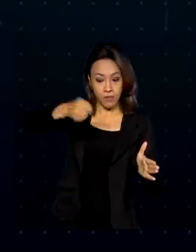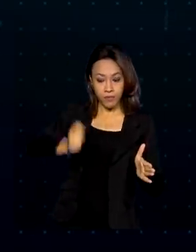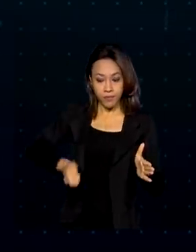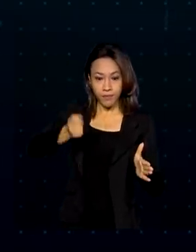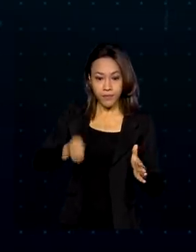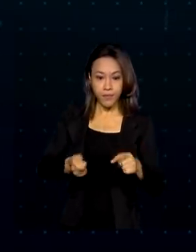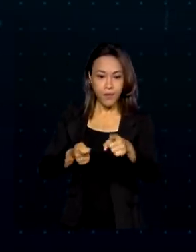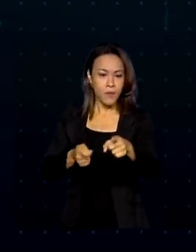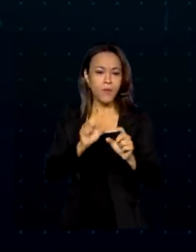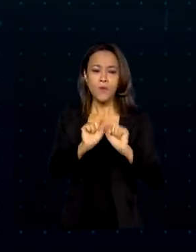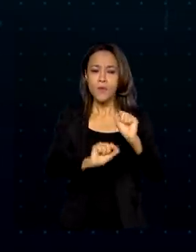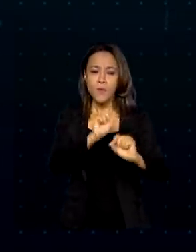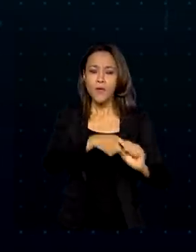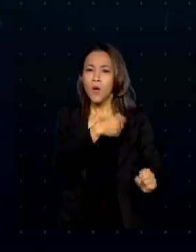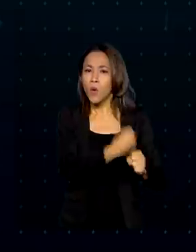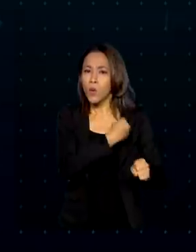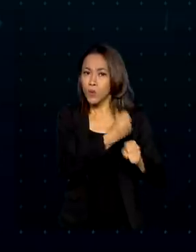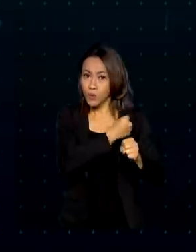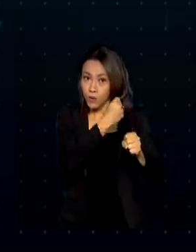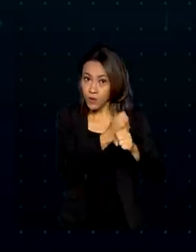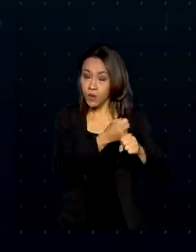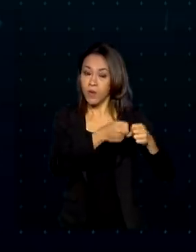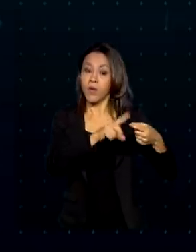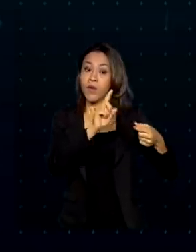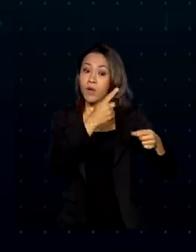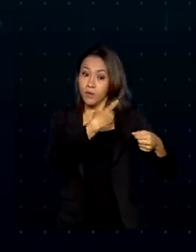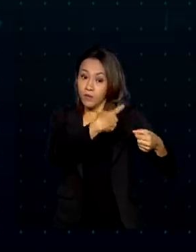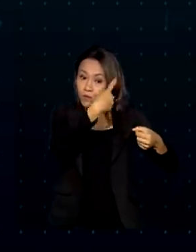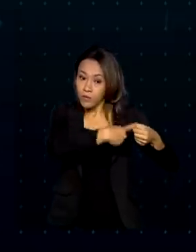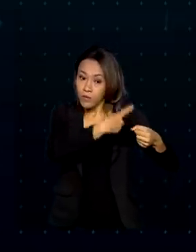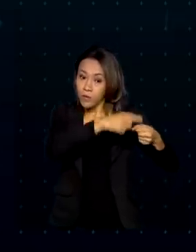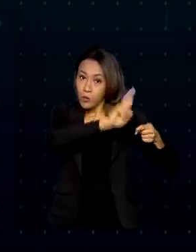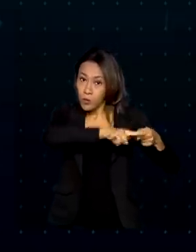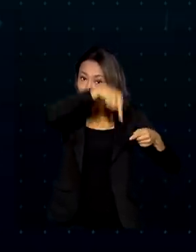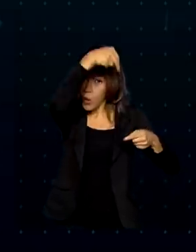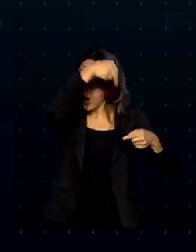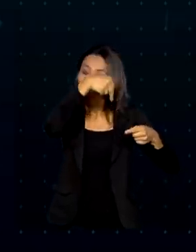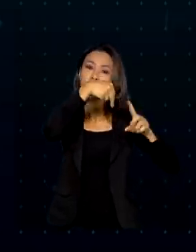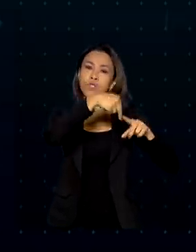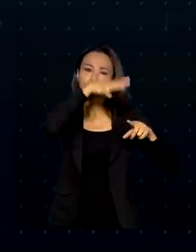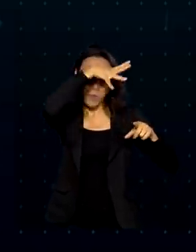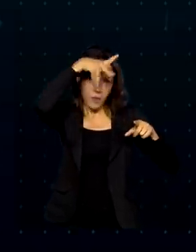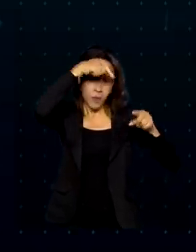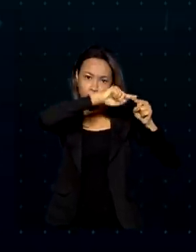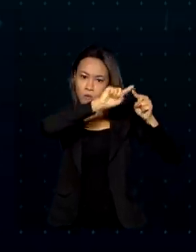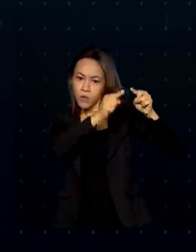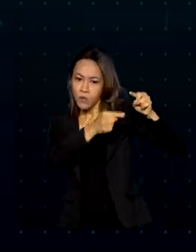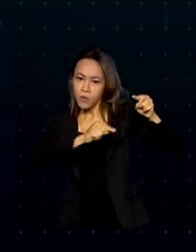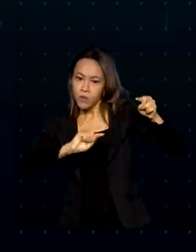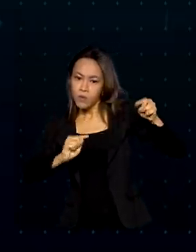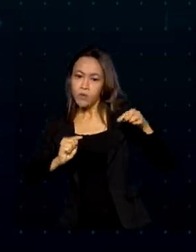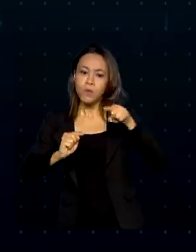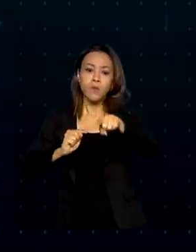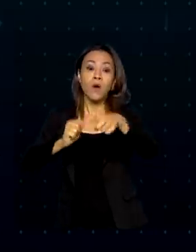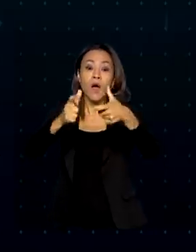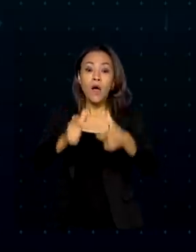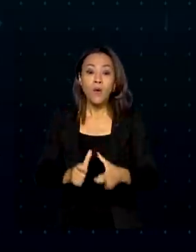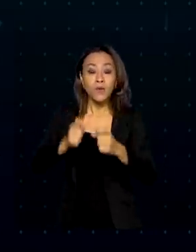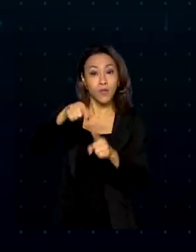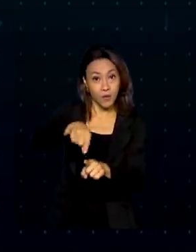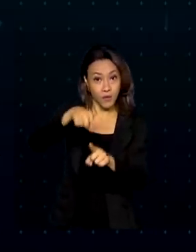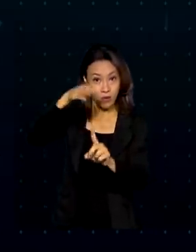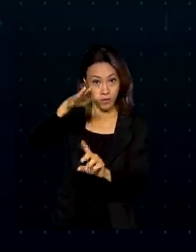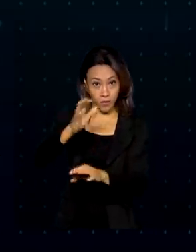projeto que prevê a construção de uma ferrovia ligando a produção do norte, do Mato Grosso, aos portos de Miritituba, no Pará.